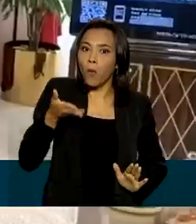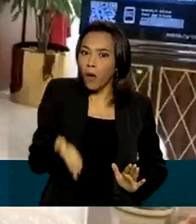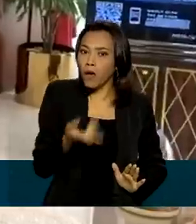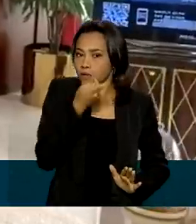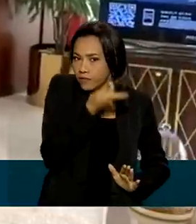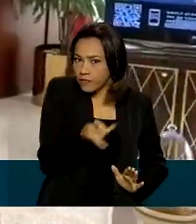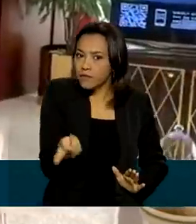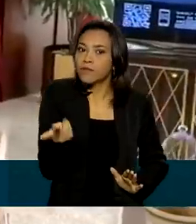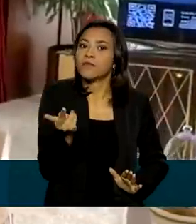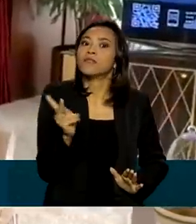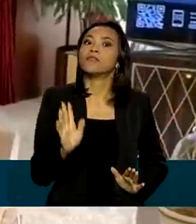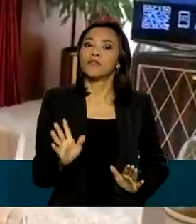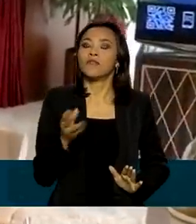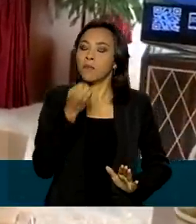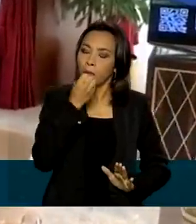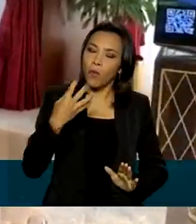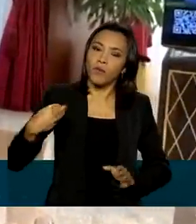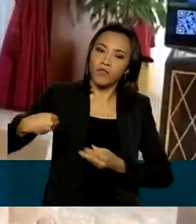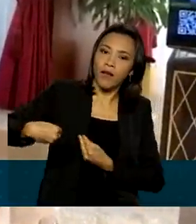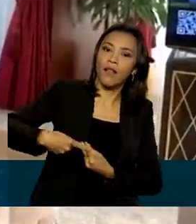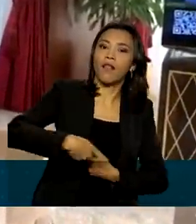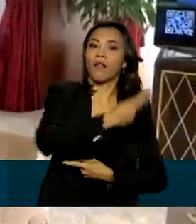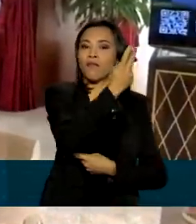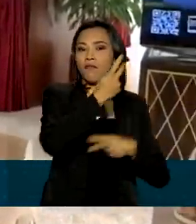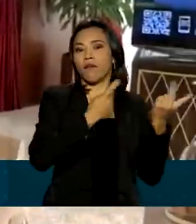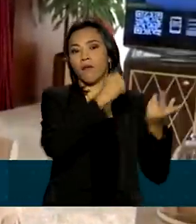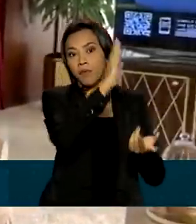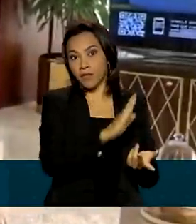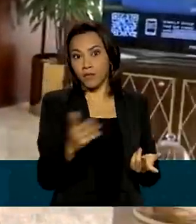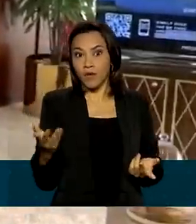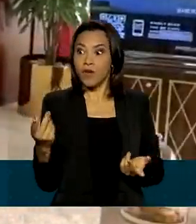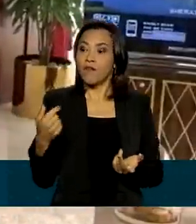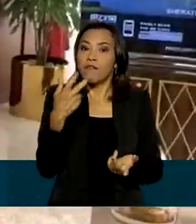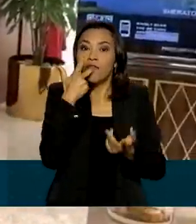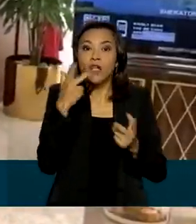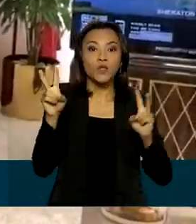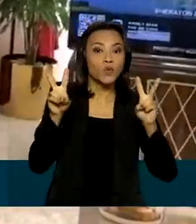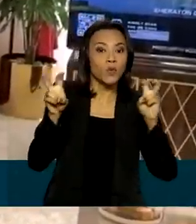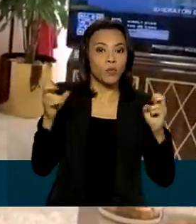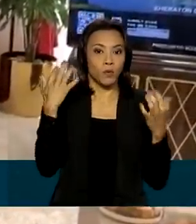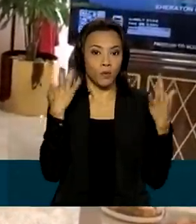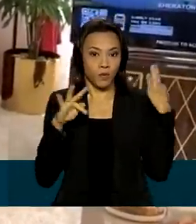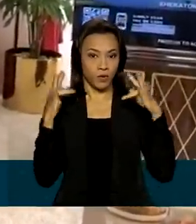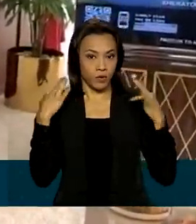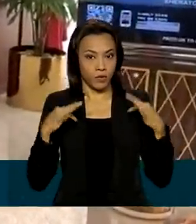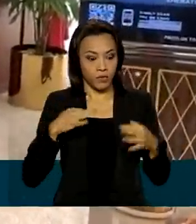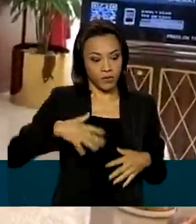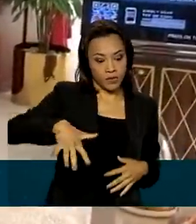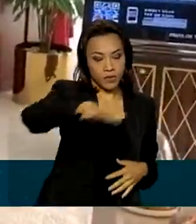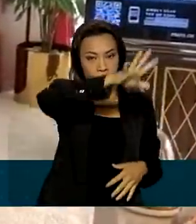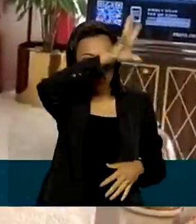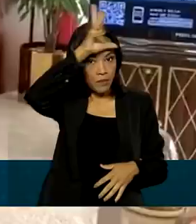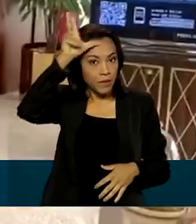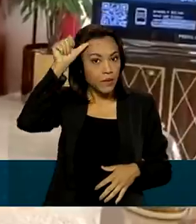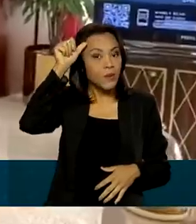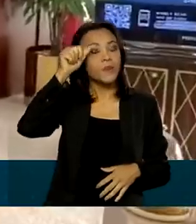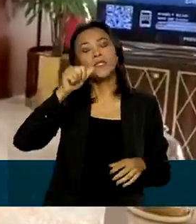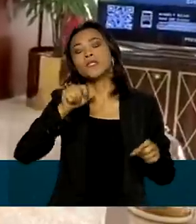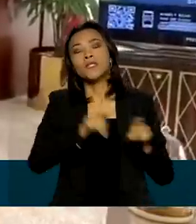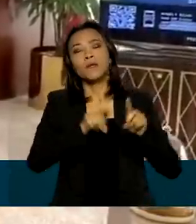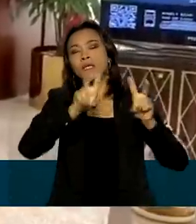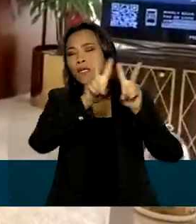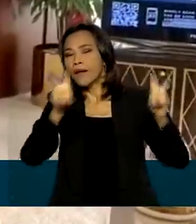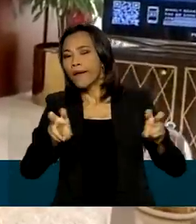levaremos para o Brasil. Temos falado muito em turismo na região amazônica, em cooperação na área de energia,